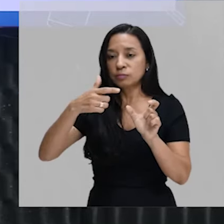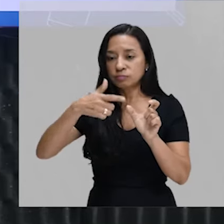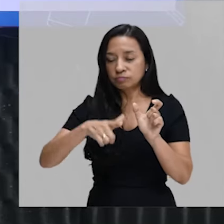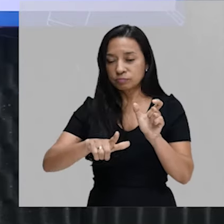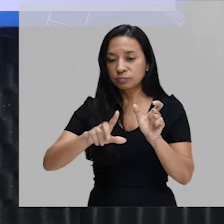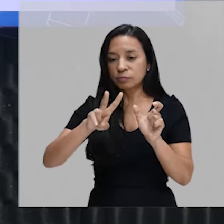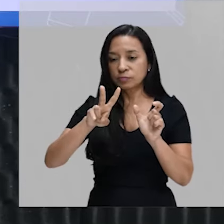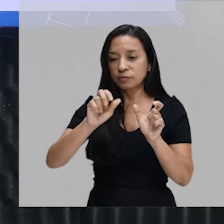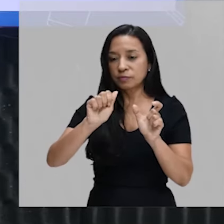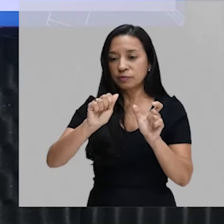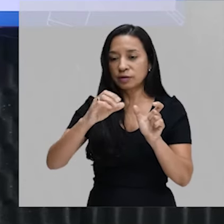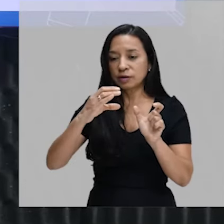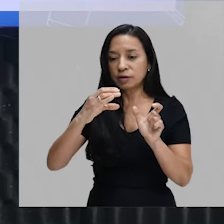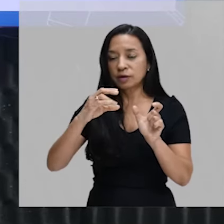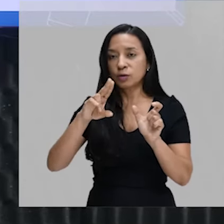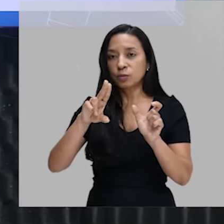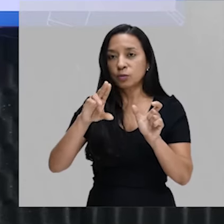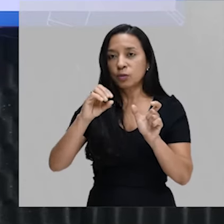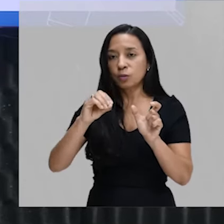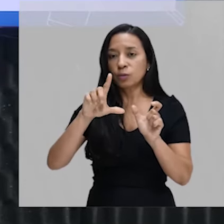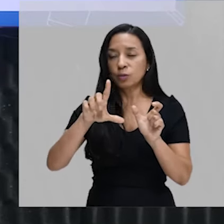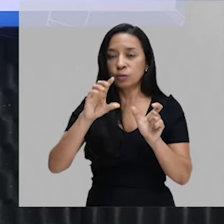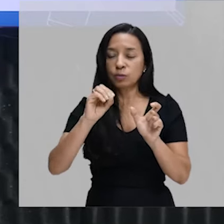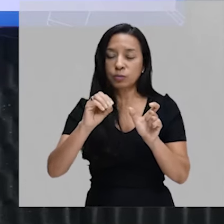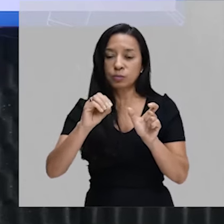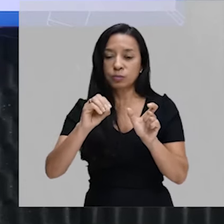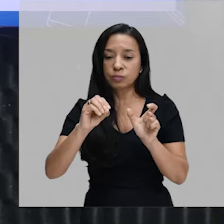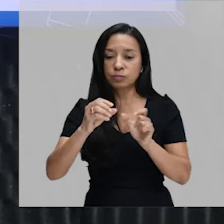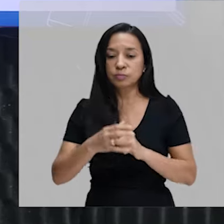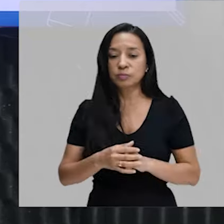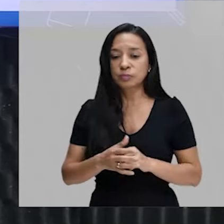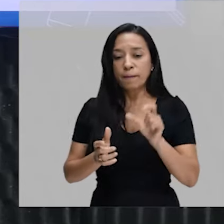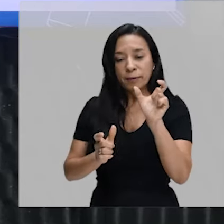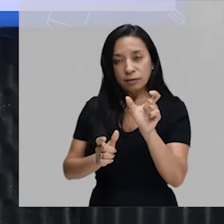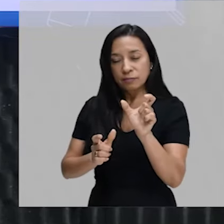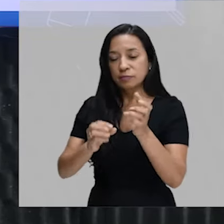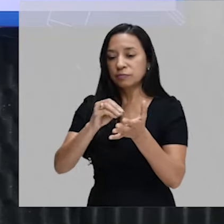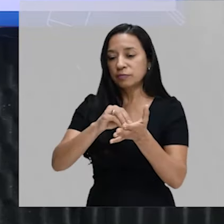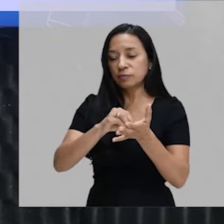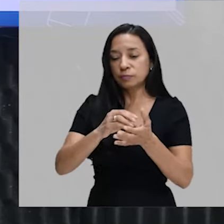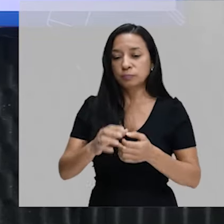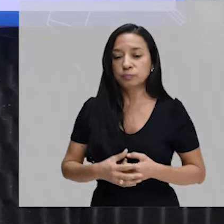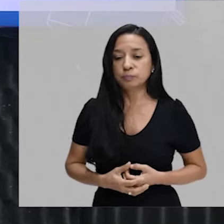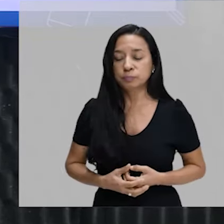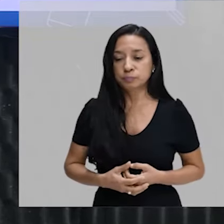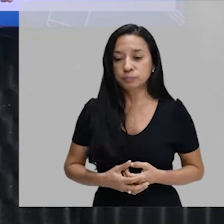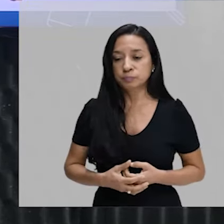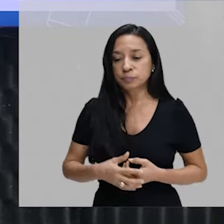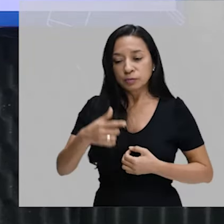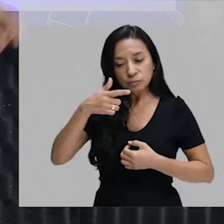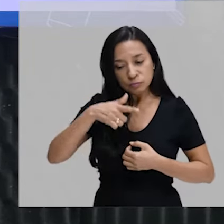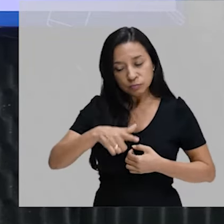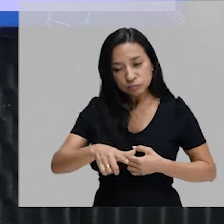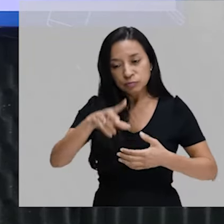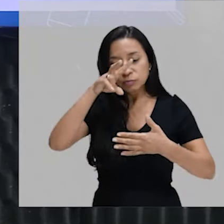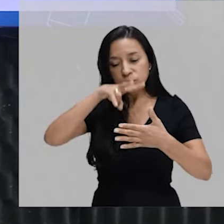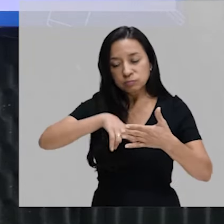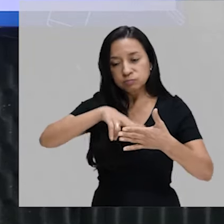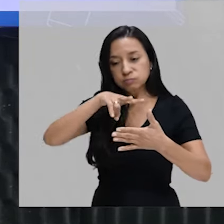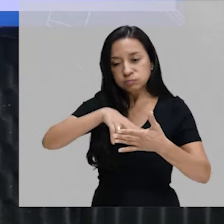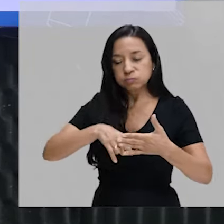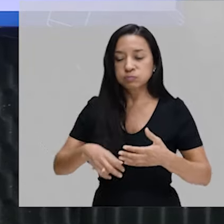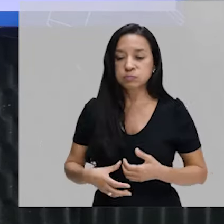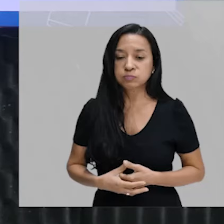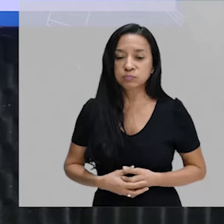Então, novamente, eu vou começar aqui. Tanto no processo de autofagia quanto na heterofagia,